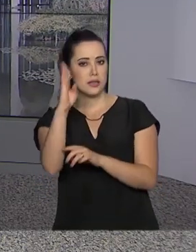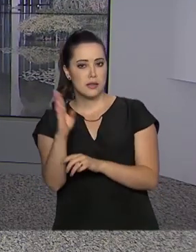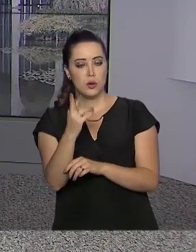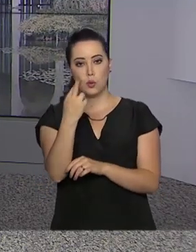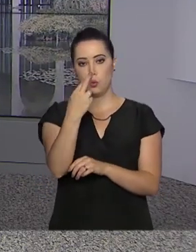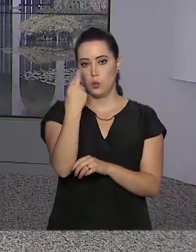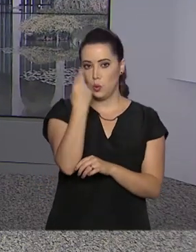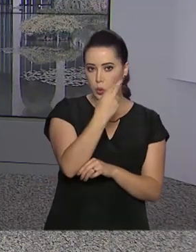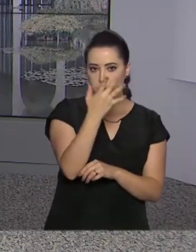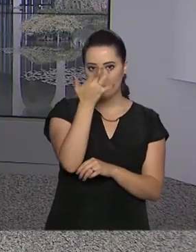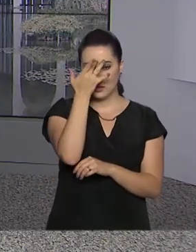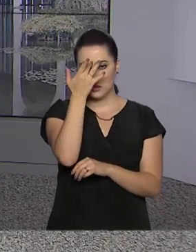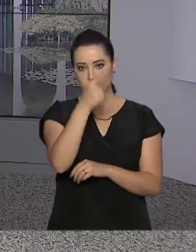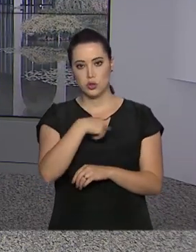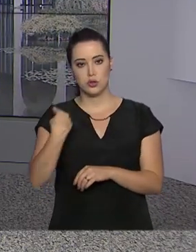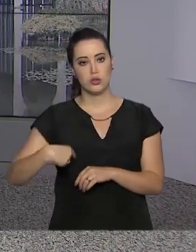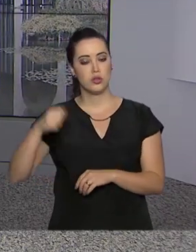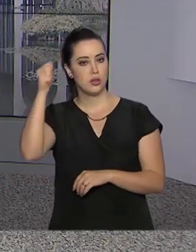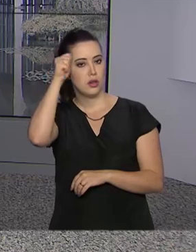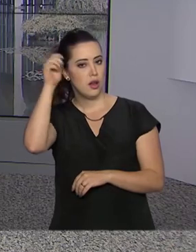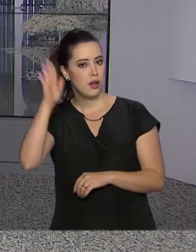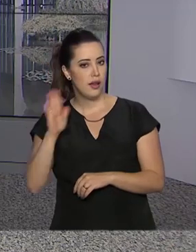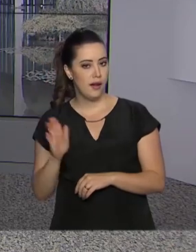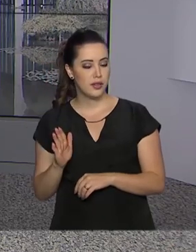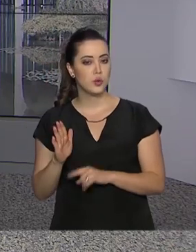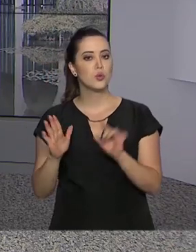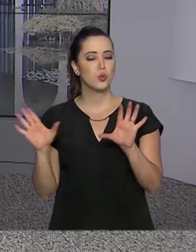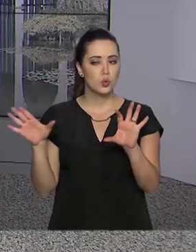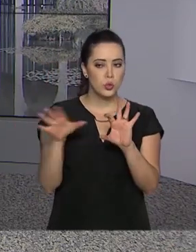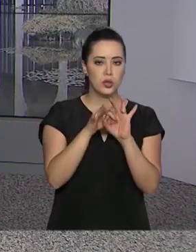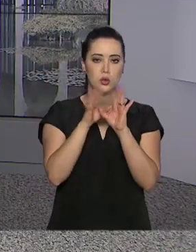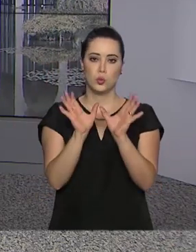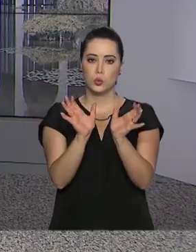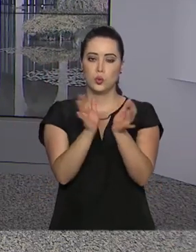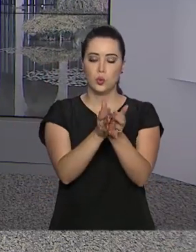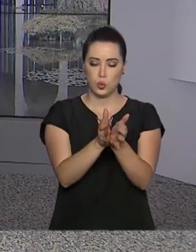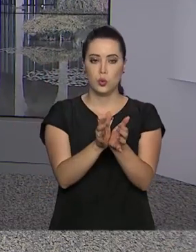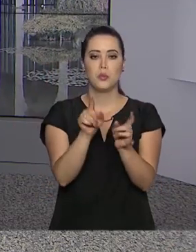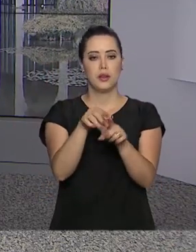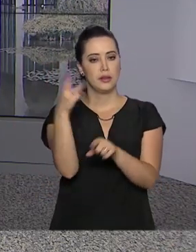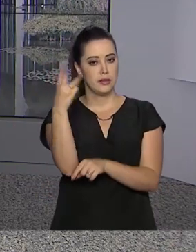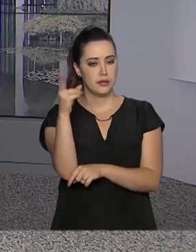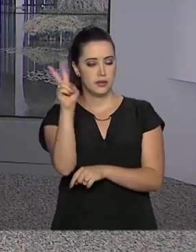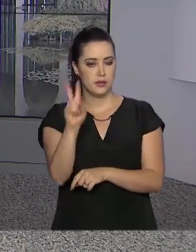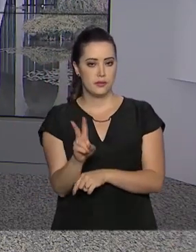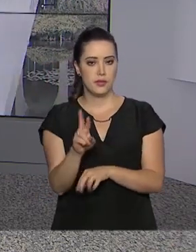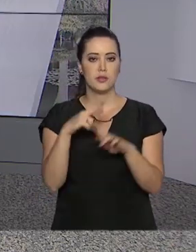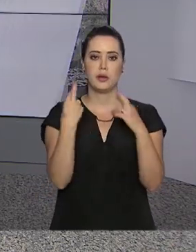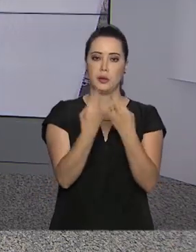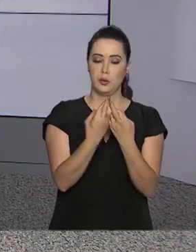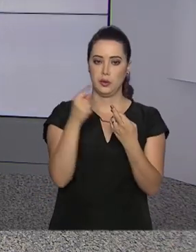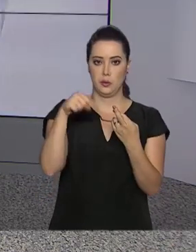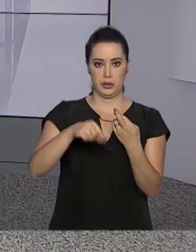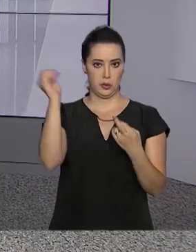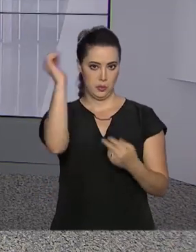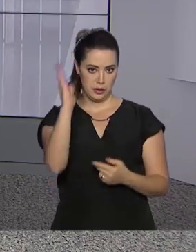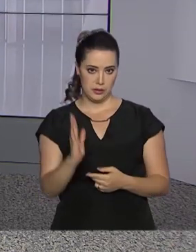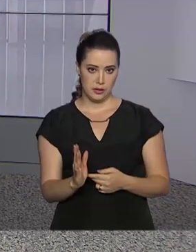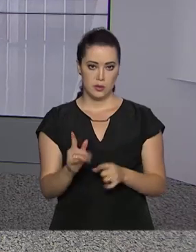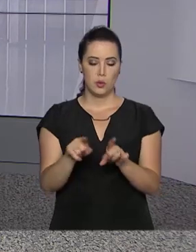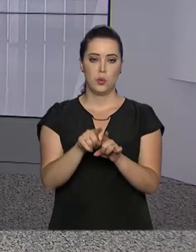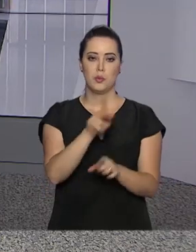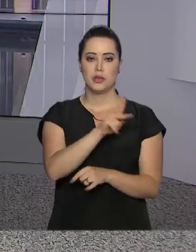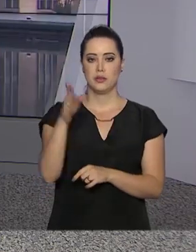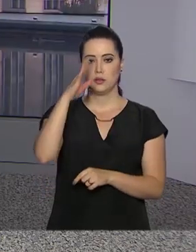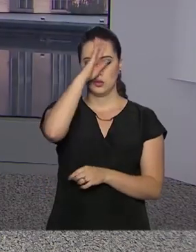África do Sul. É a terceira vez que o Brasil cedia a reunião, que vai até amanhã. O presidente Jair Bolsonaro tem uma série de encontros bilaterais.